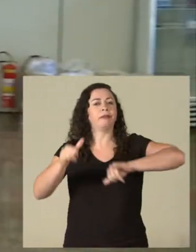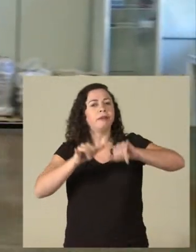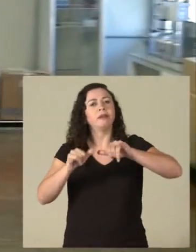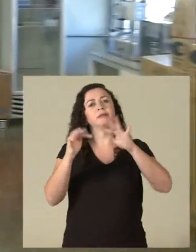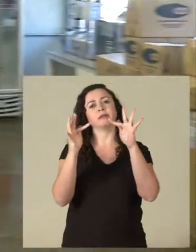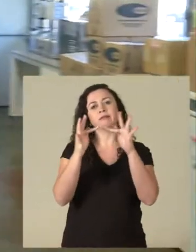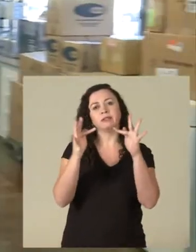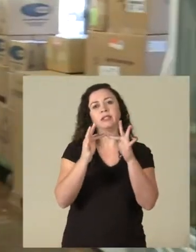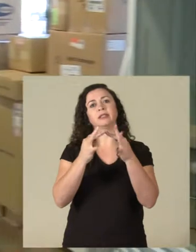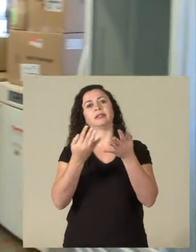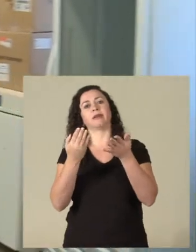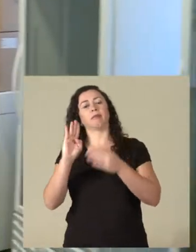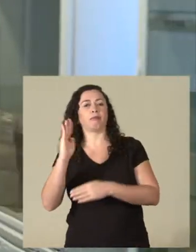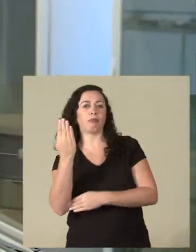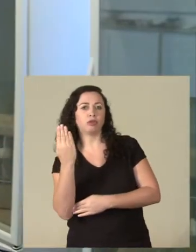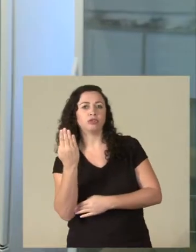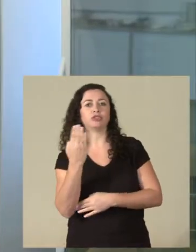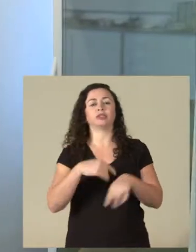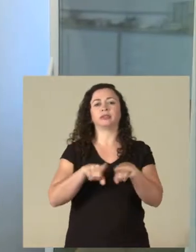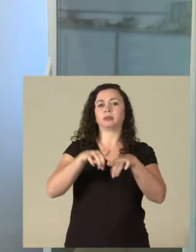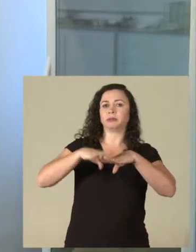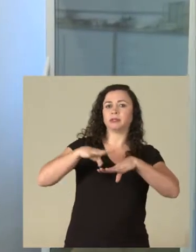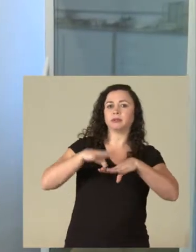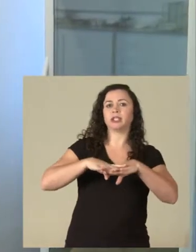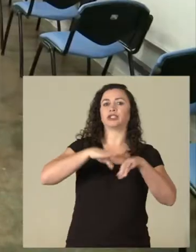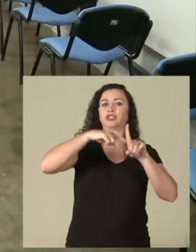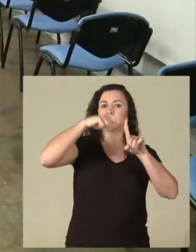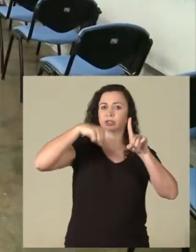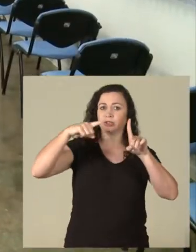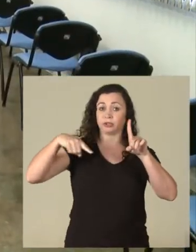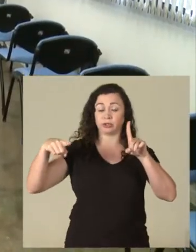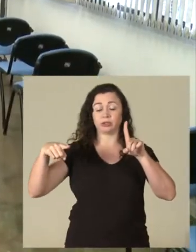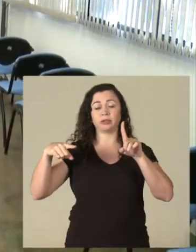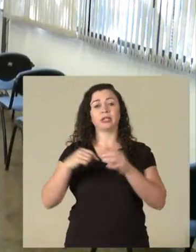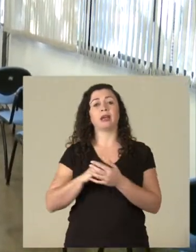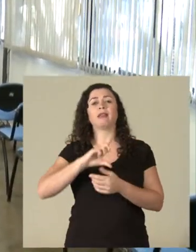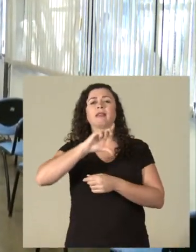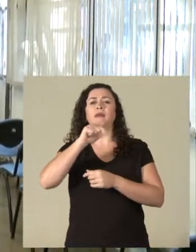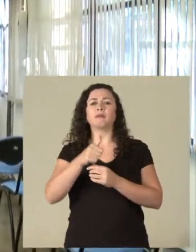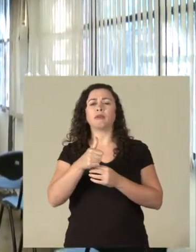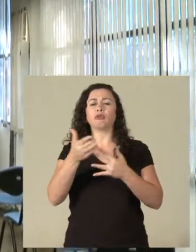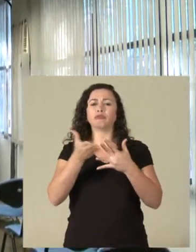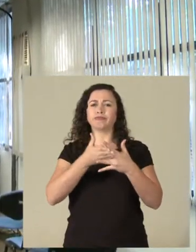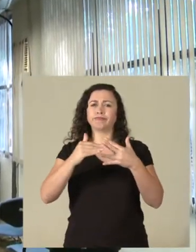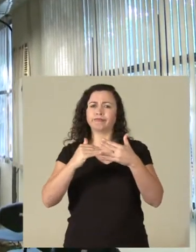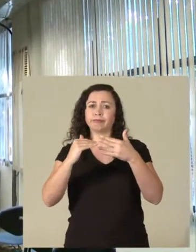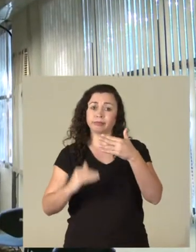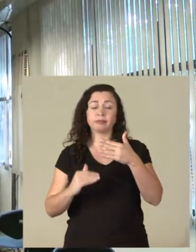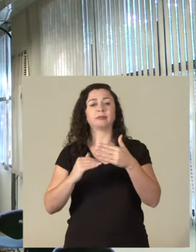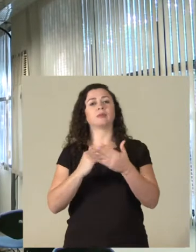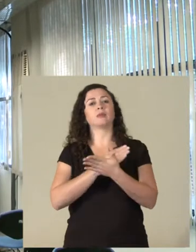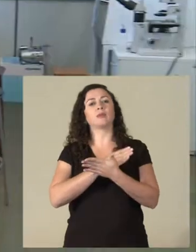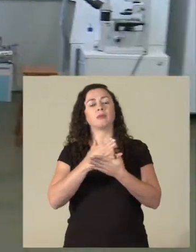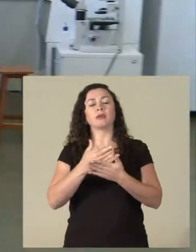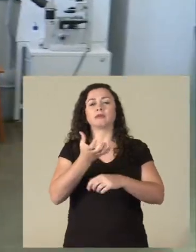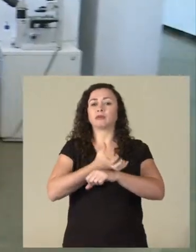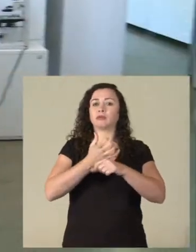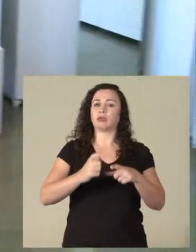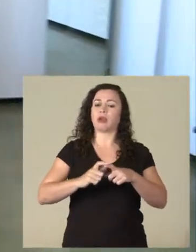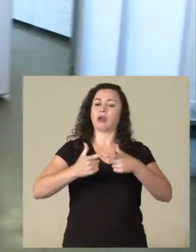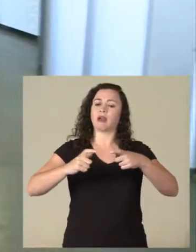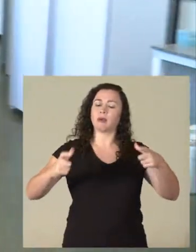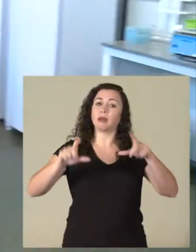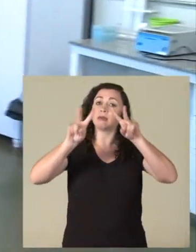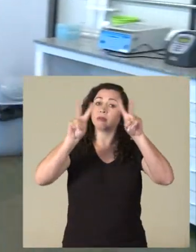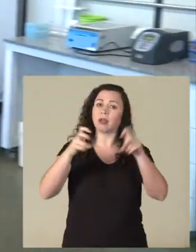química, na física, na biologia, na matemática, na estatística. A partir da metade do curso, então aumenta a quantidade de disciplinas